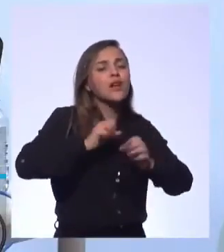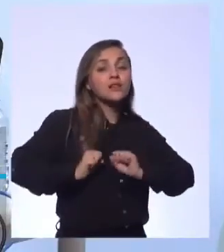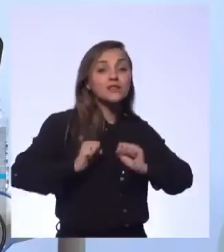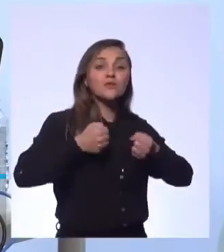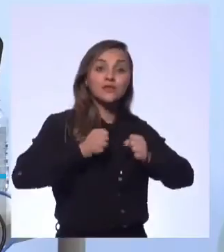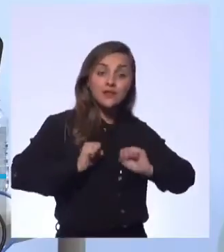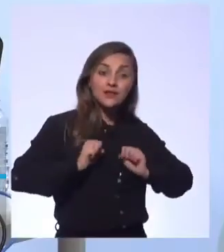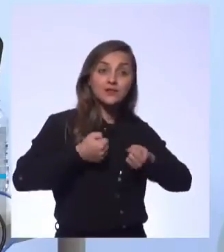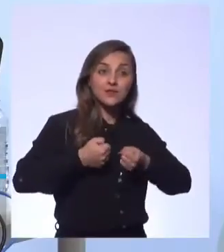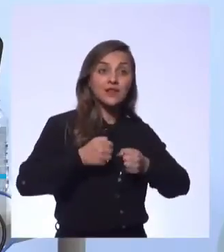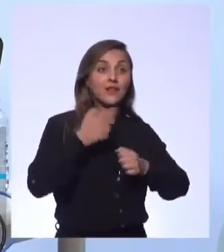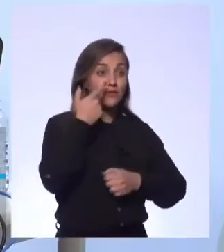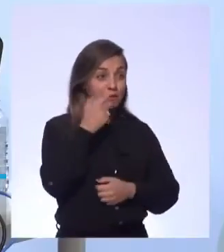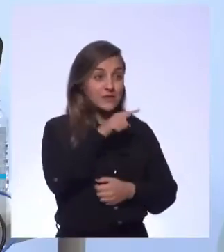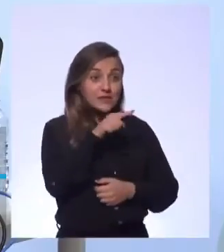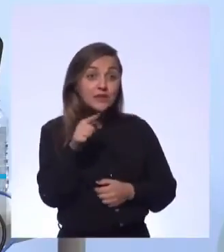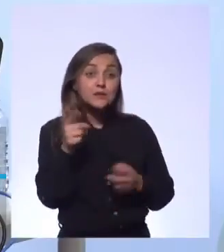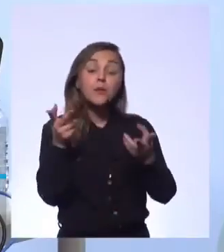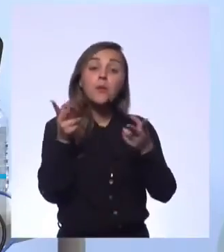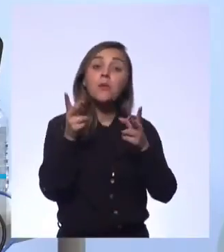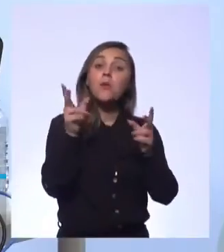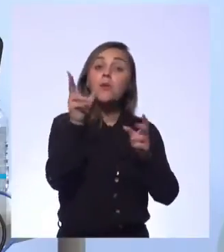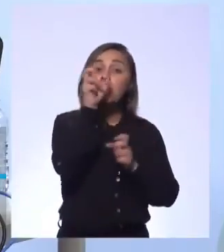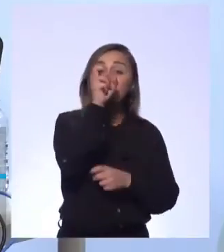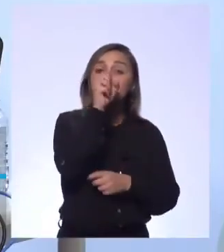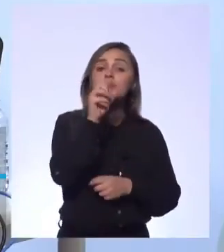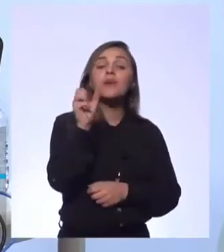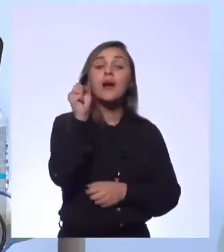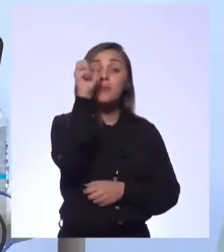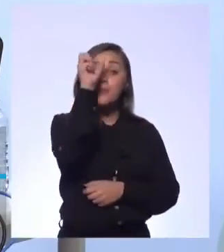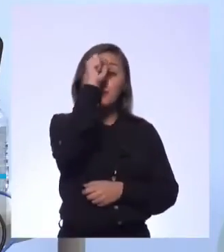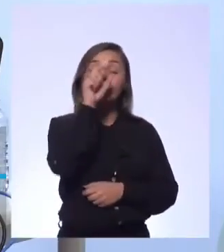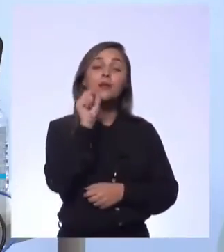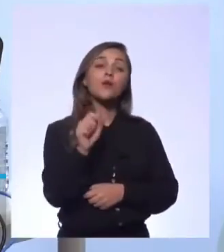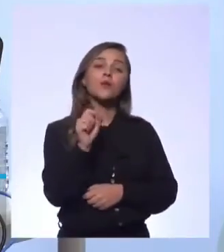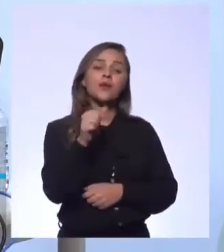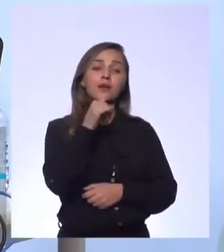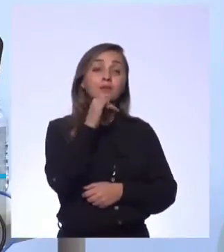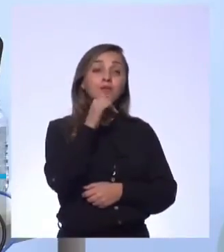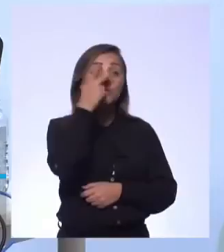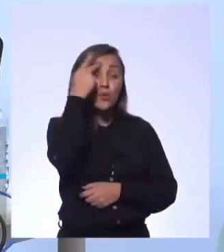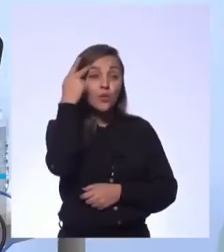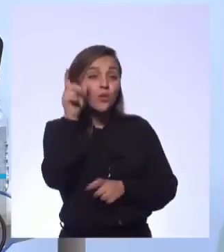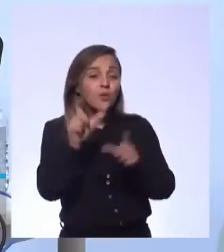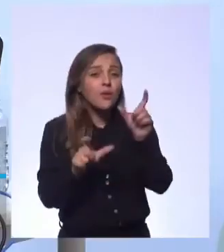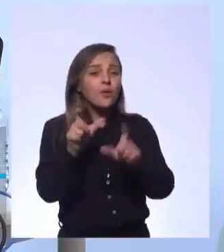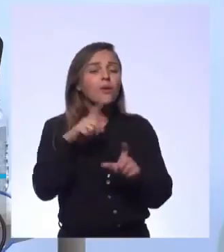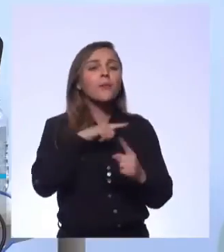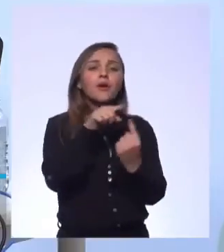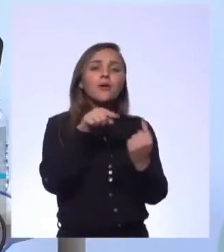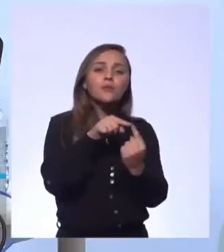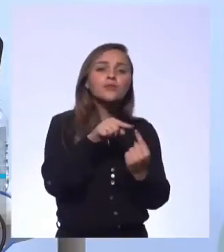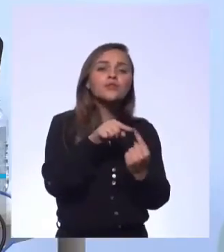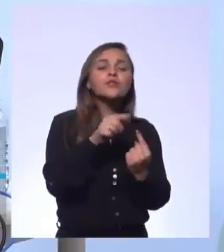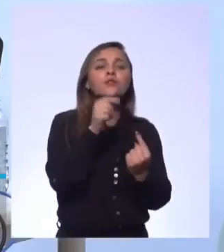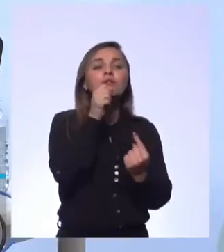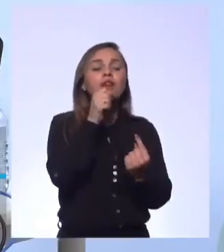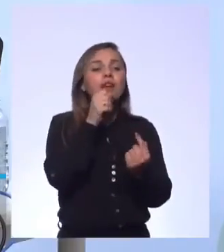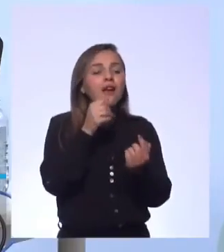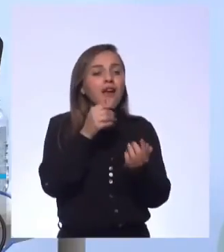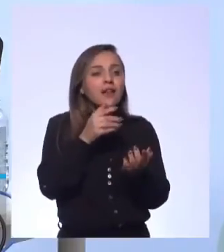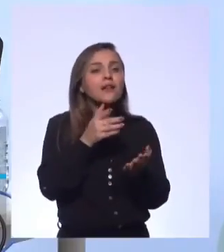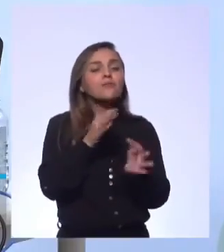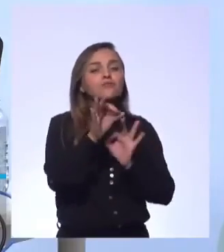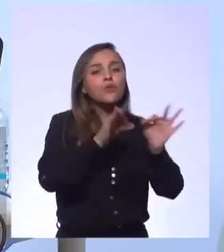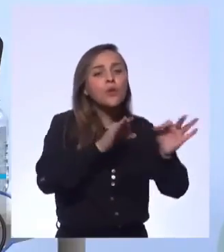objetivo, ele sabe traçar uma boa meta. Então, ele consegue fazer isso. E hoje, dentro das organizações, eles querem colaboradores que